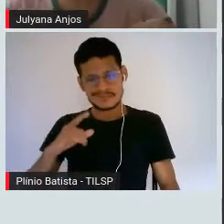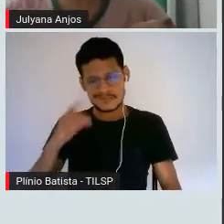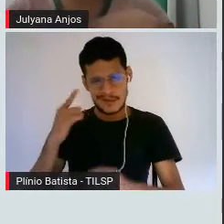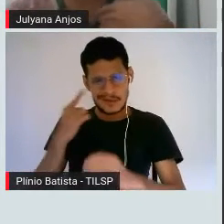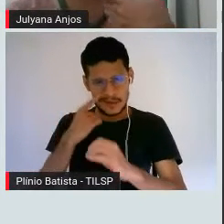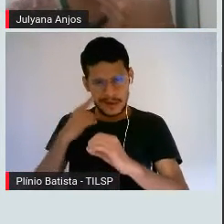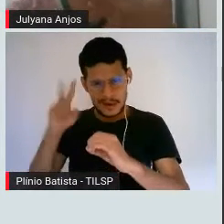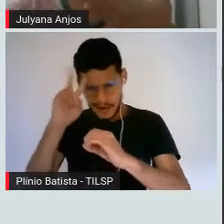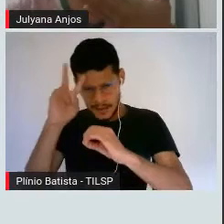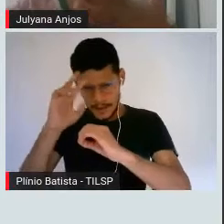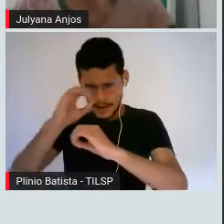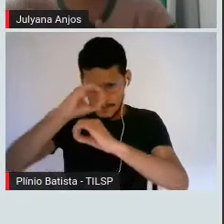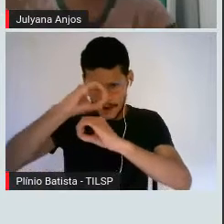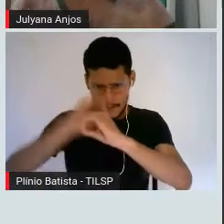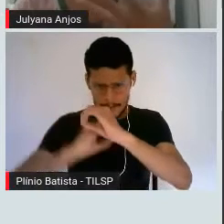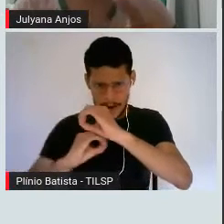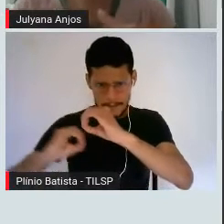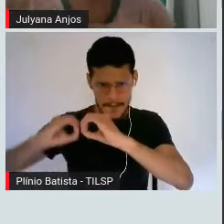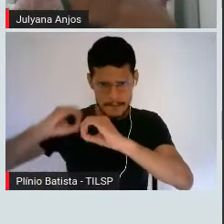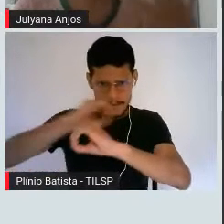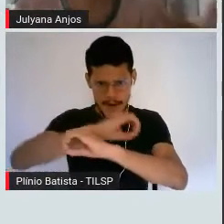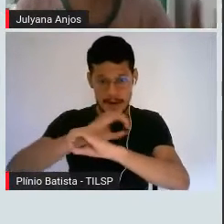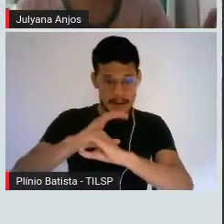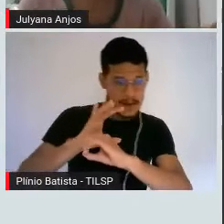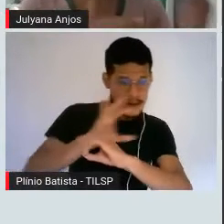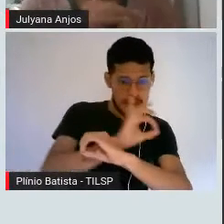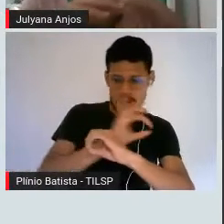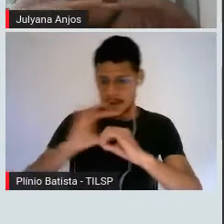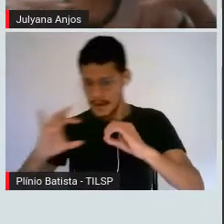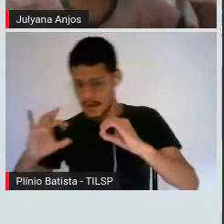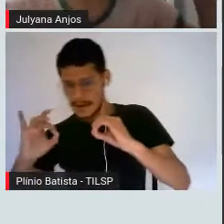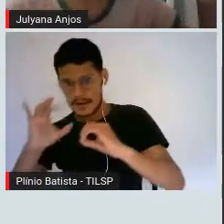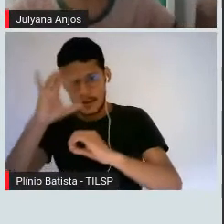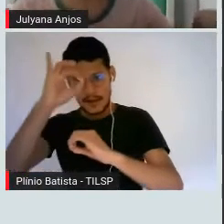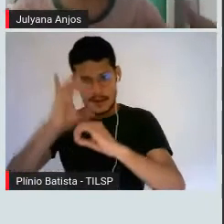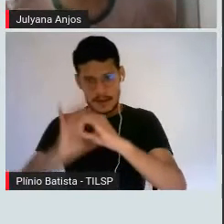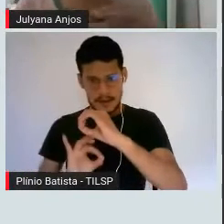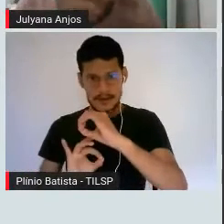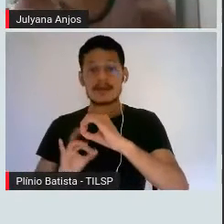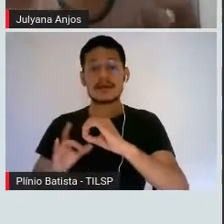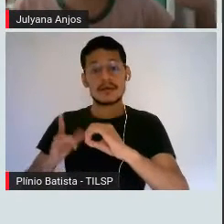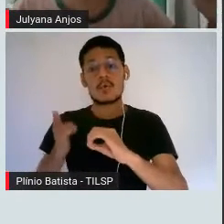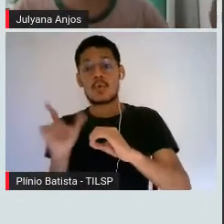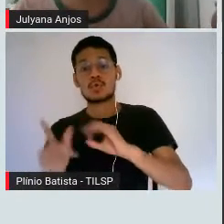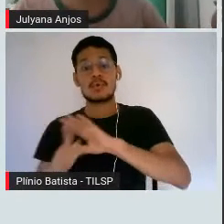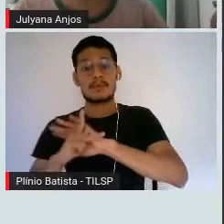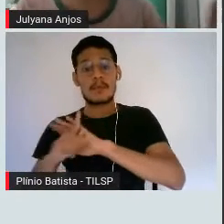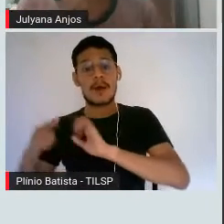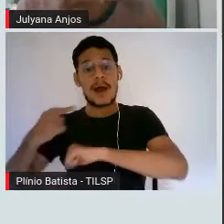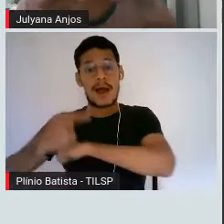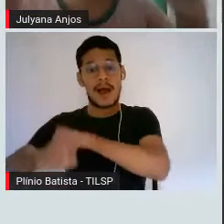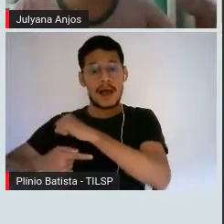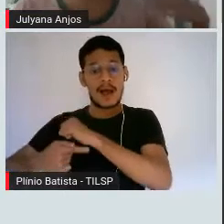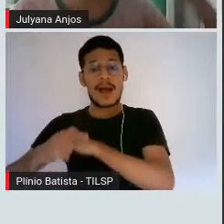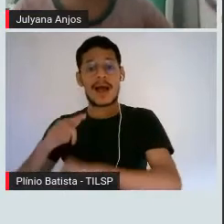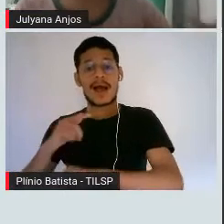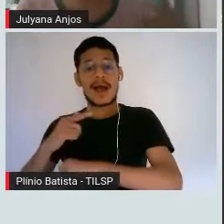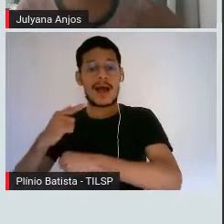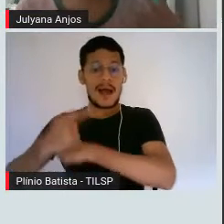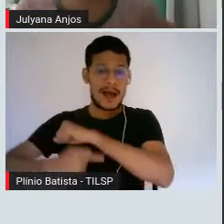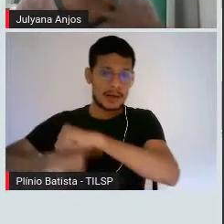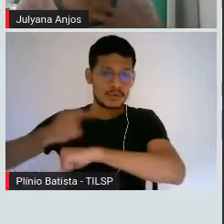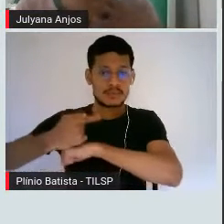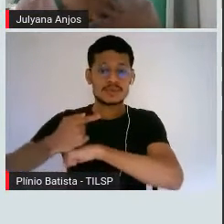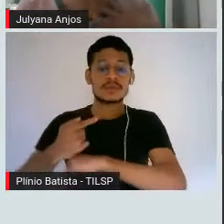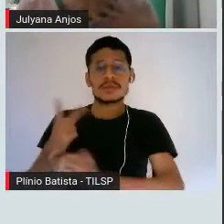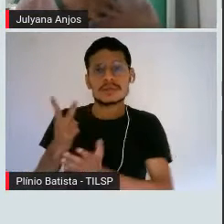átomos que auxiliam a promover aquela estabilidade que a gente viu que eles sempre buscam, né? Eles sempre estão buscando